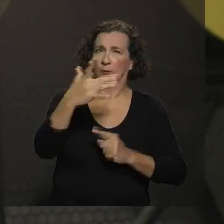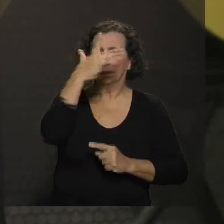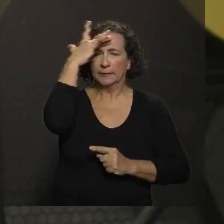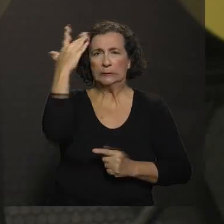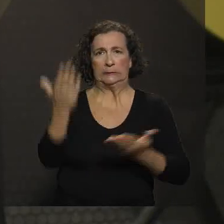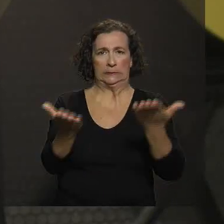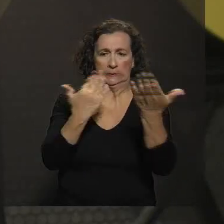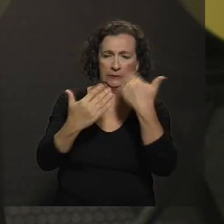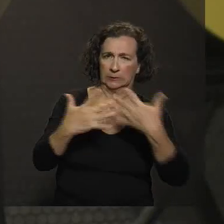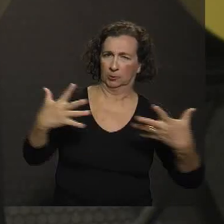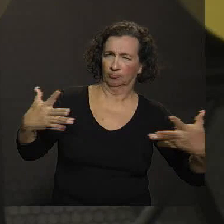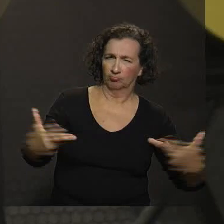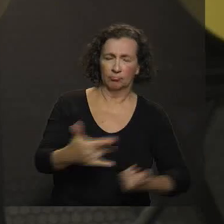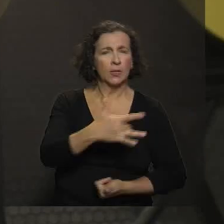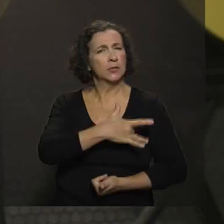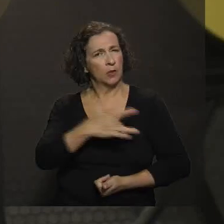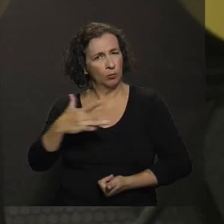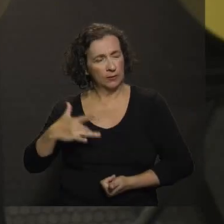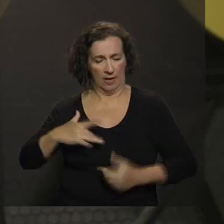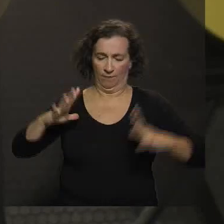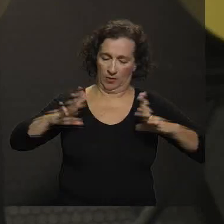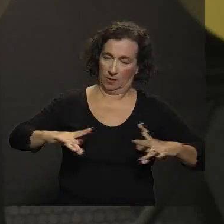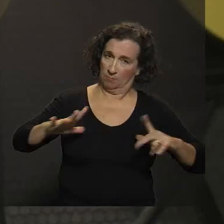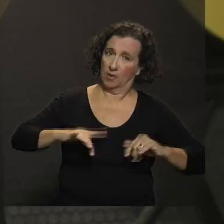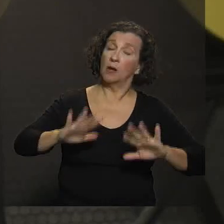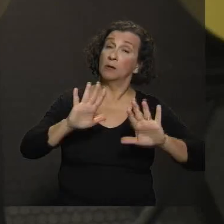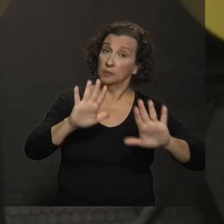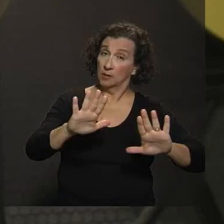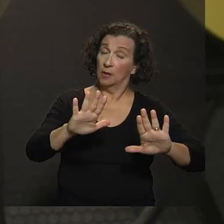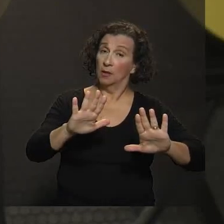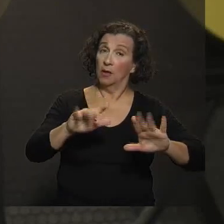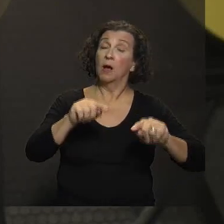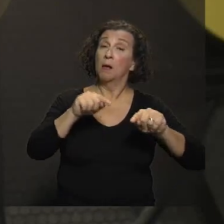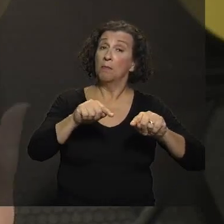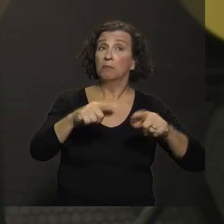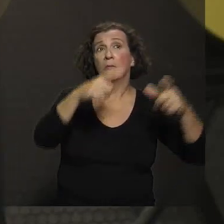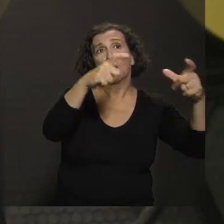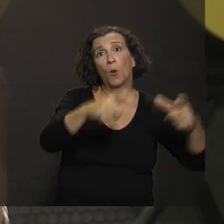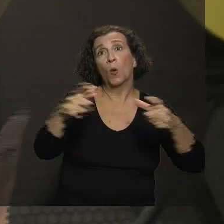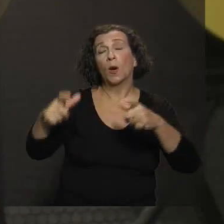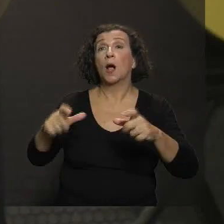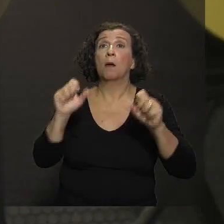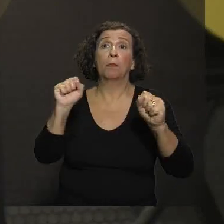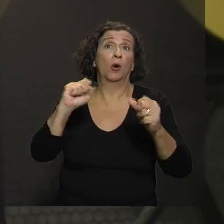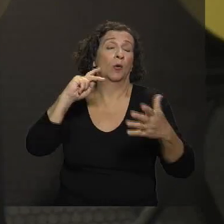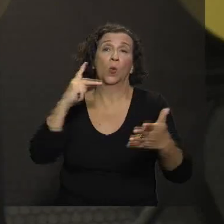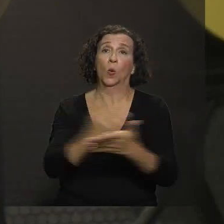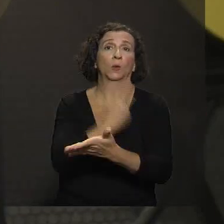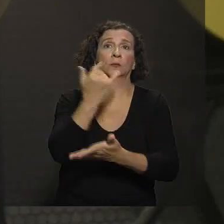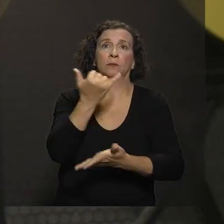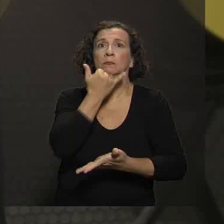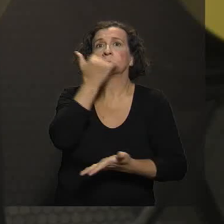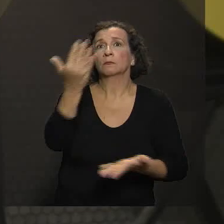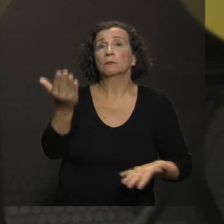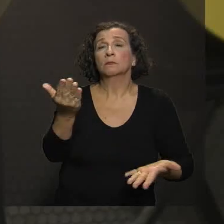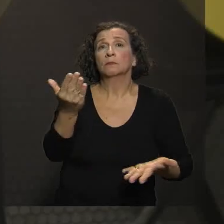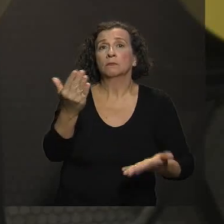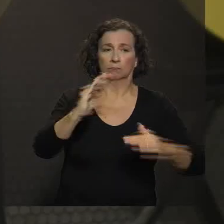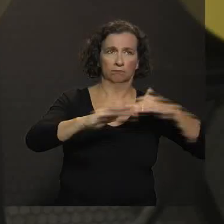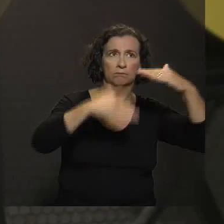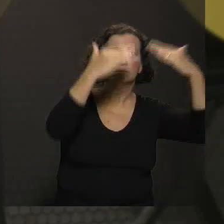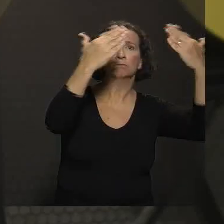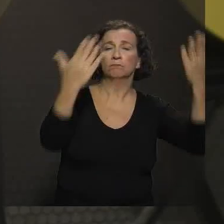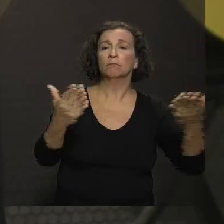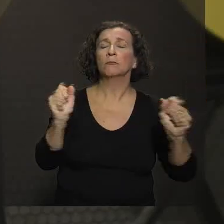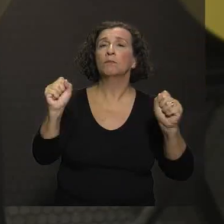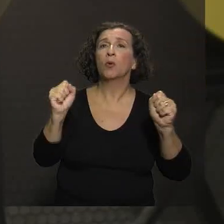alimentação adequada, saudável, saneamento, o que a gente pode acontecer nessa localidade mesmo, que seja um país desenvolvido, você